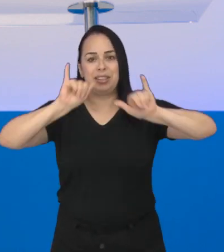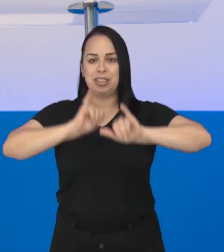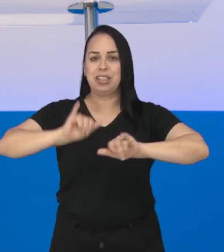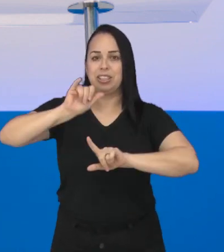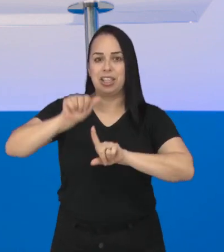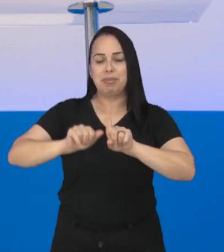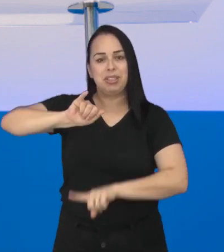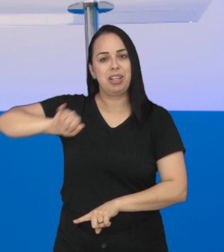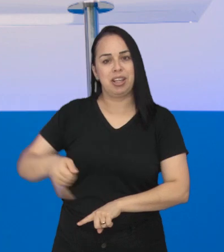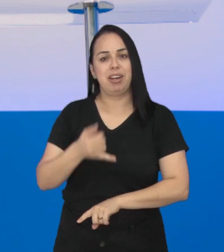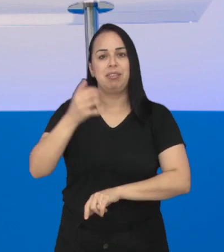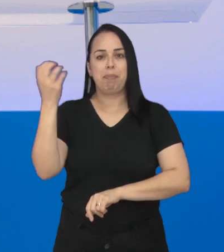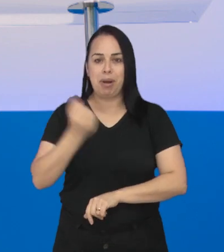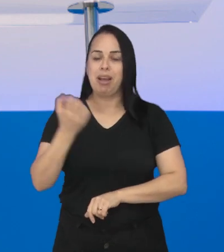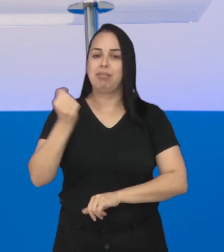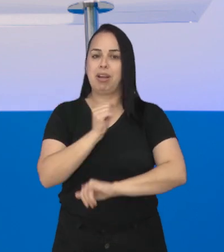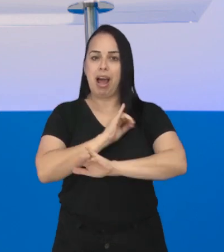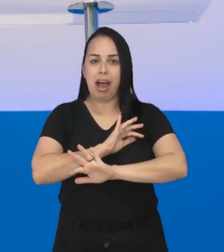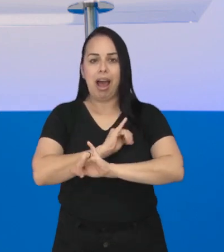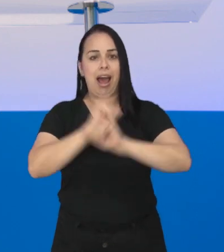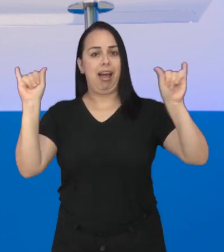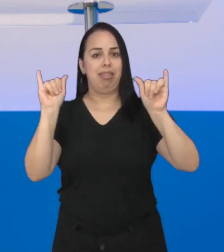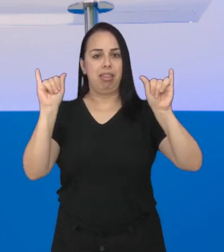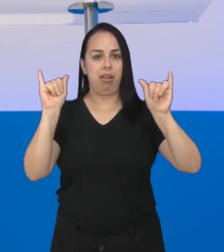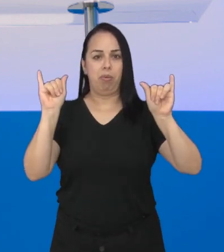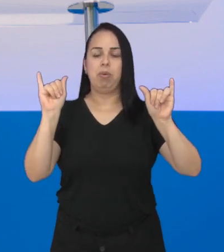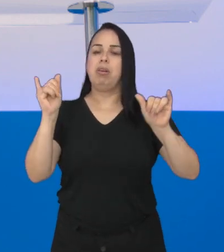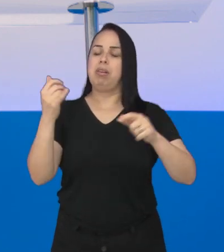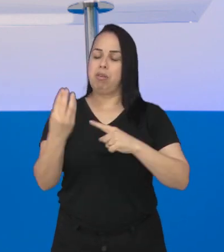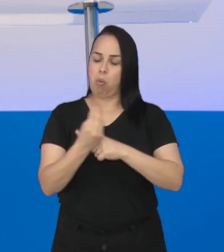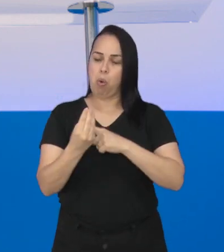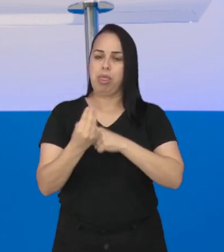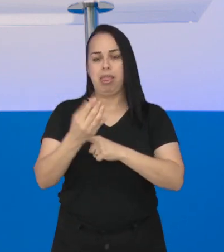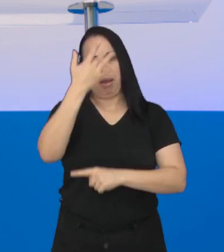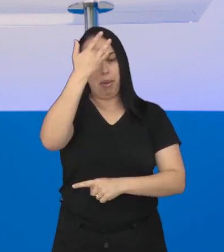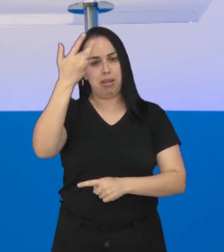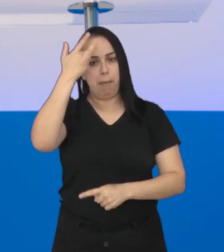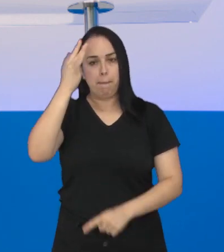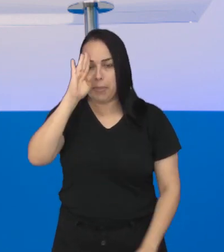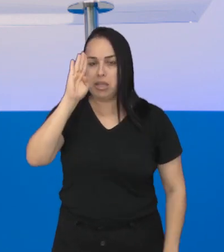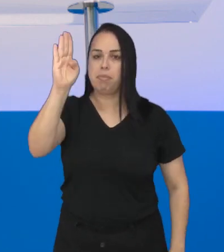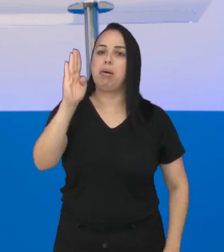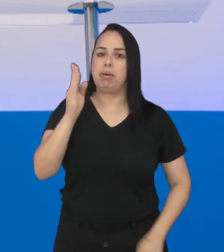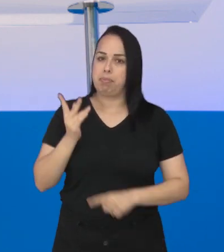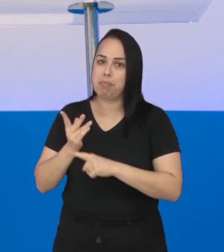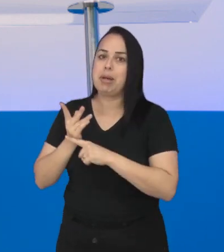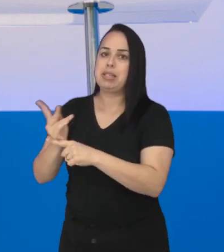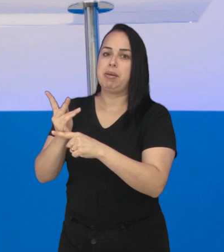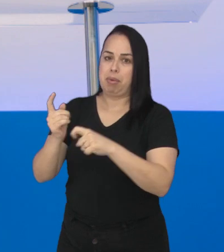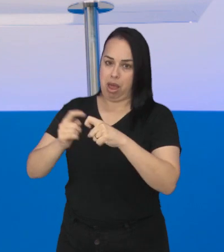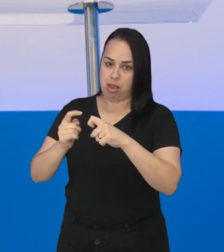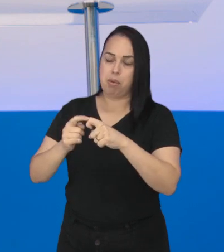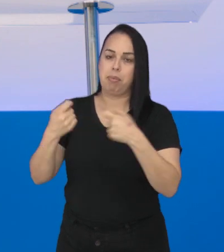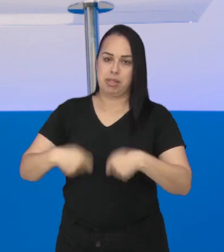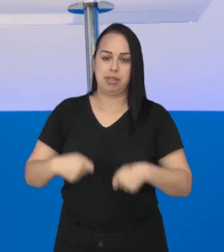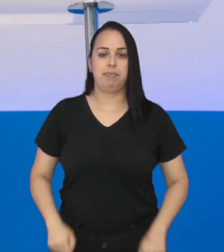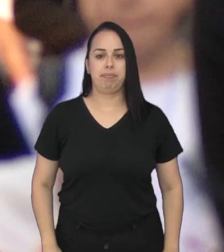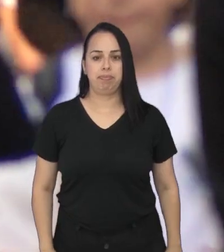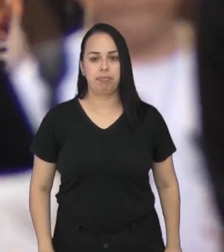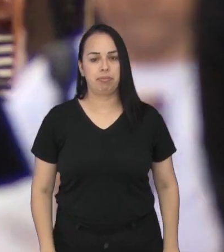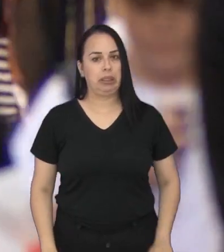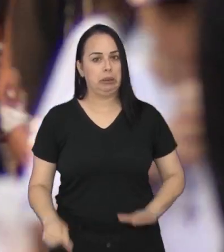campanha Janeiro Branco chama atenção para a saúde da nossa mente, principalmente da importância de procurar ajuda.